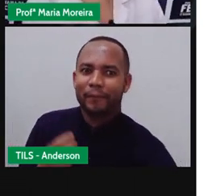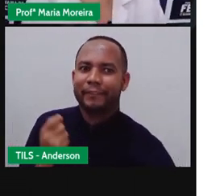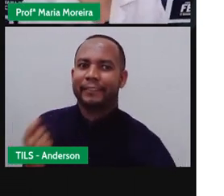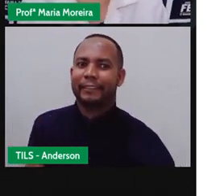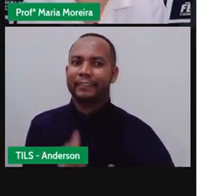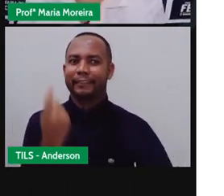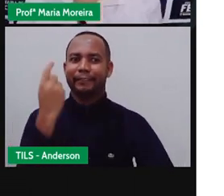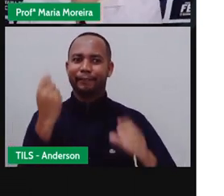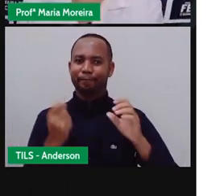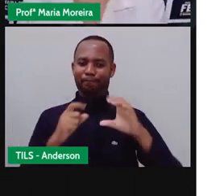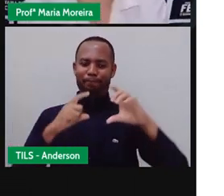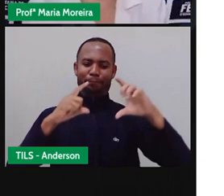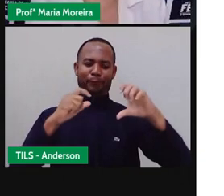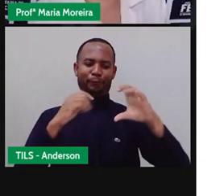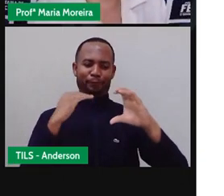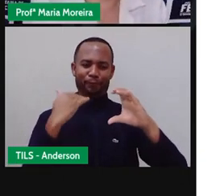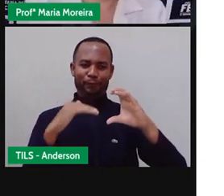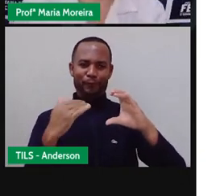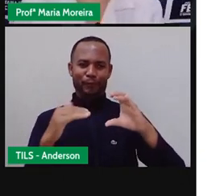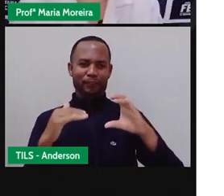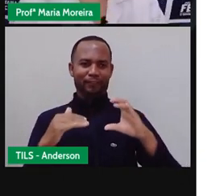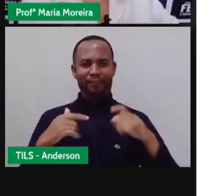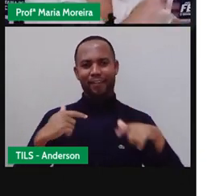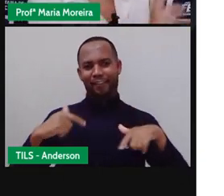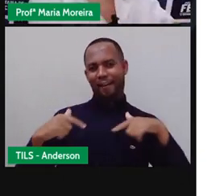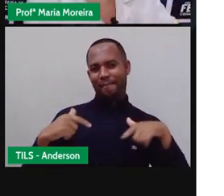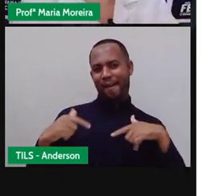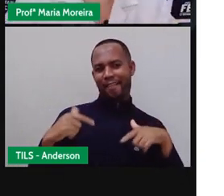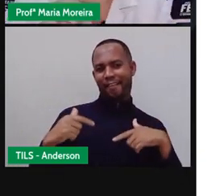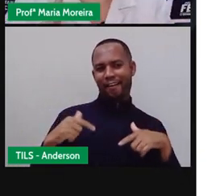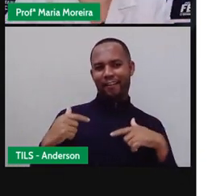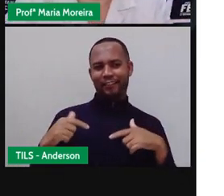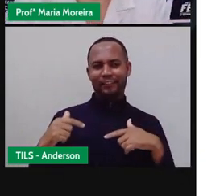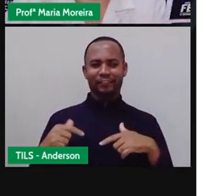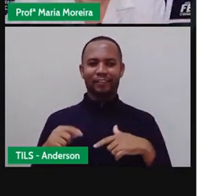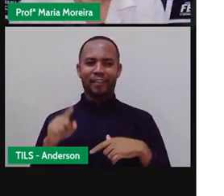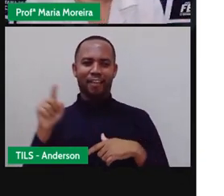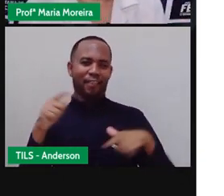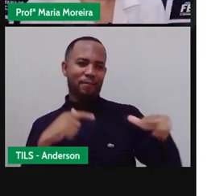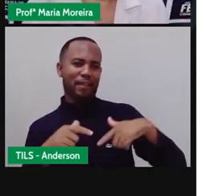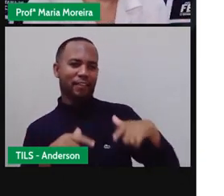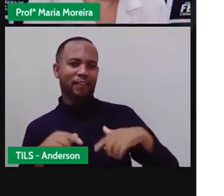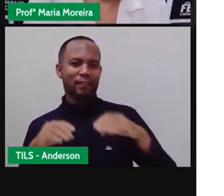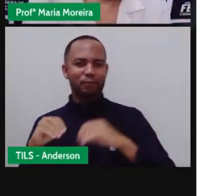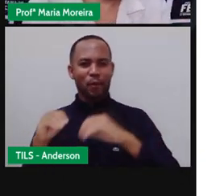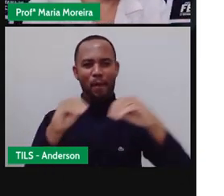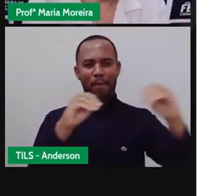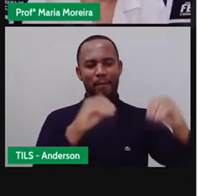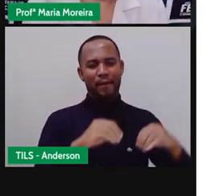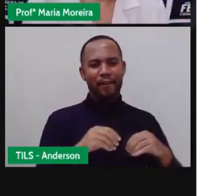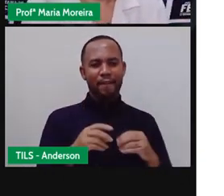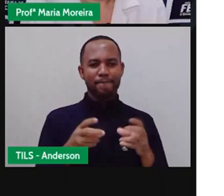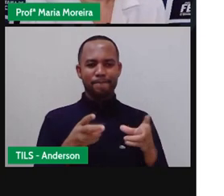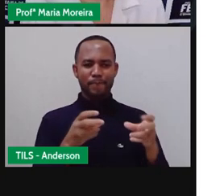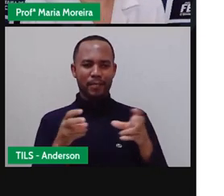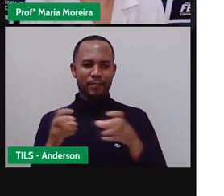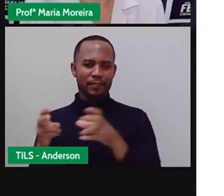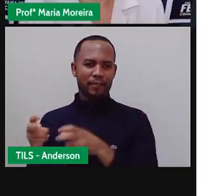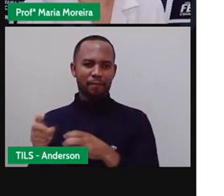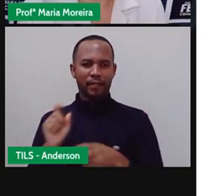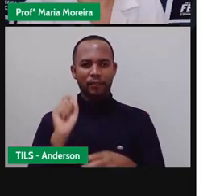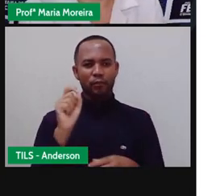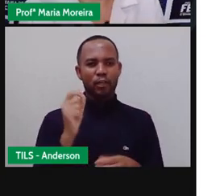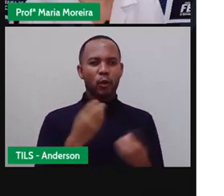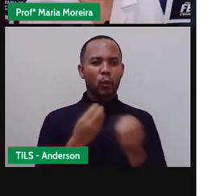vai posto, olha, não sei o quê, trabalhando, aí começa, tô trabalhando aqui, tô trabalhando ali. E aí eu começo a perceber o quê? O